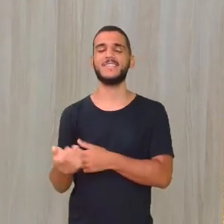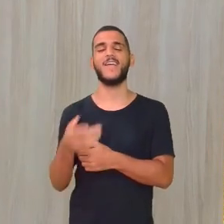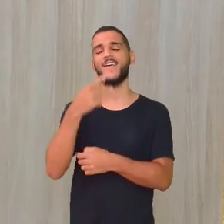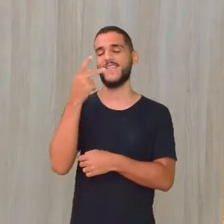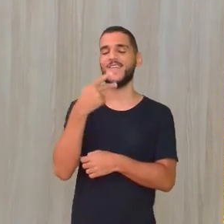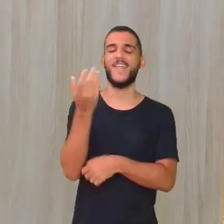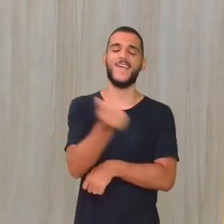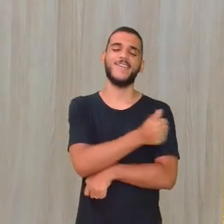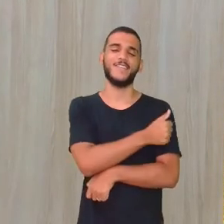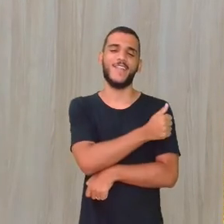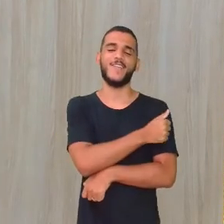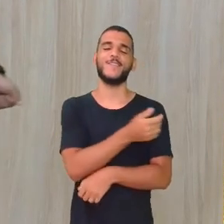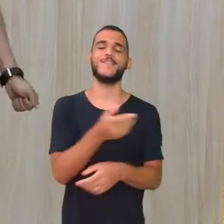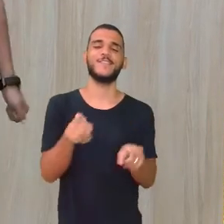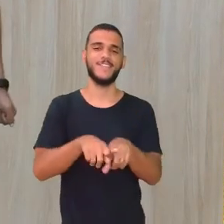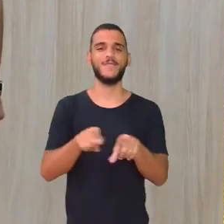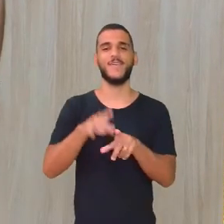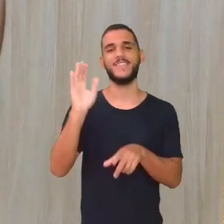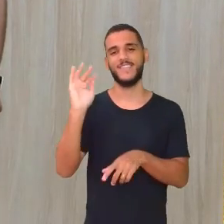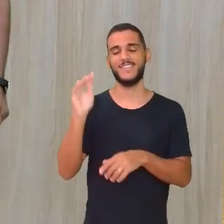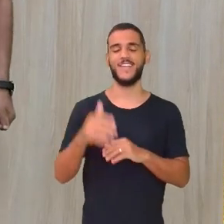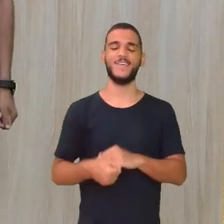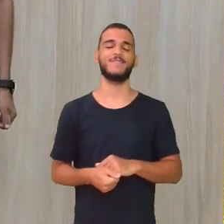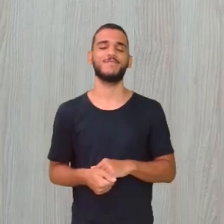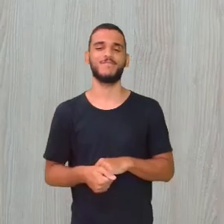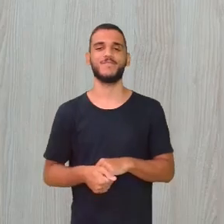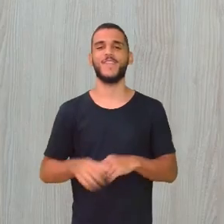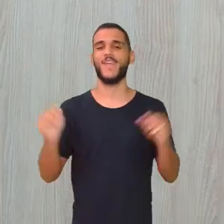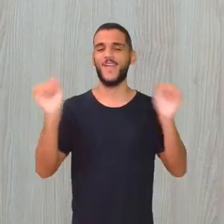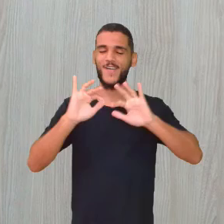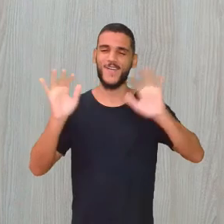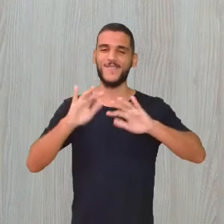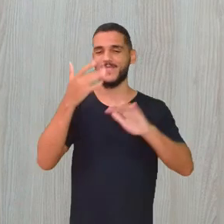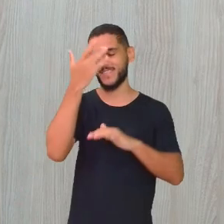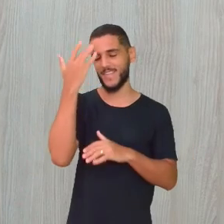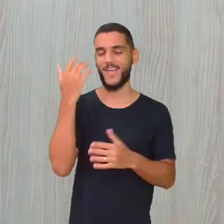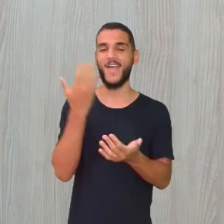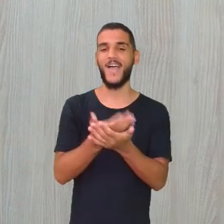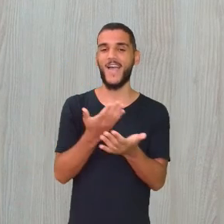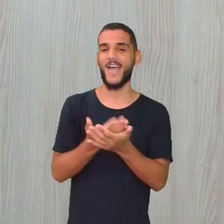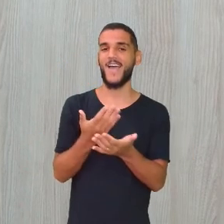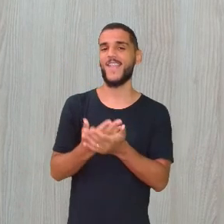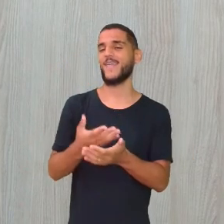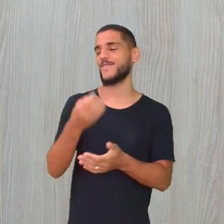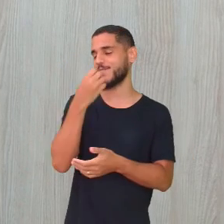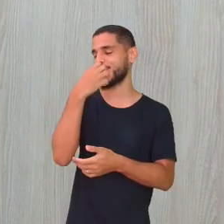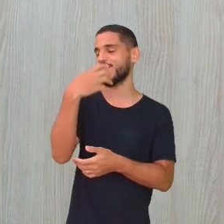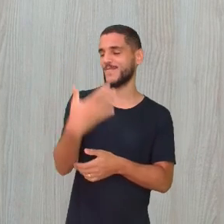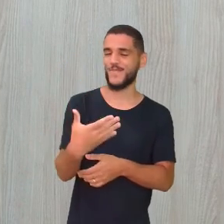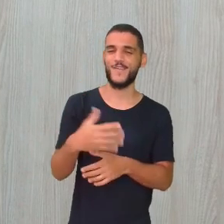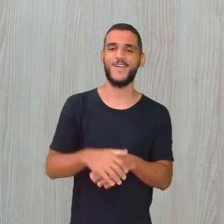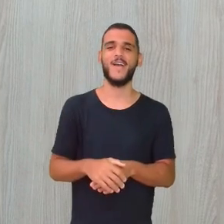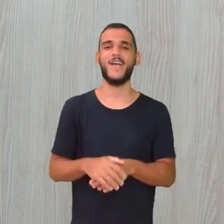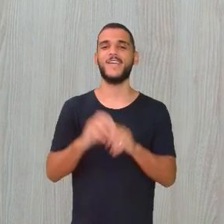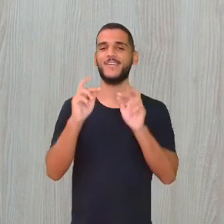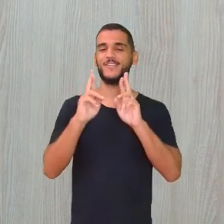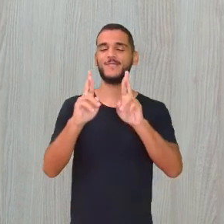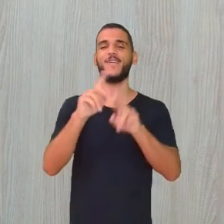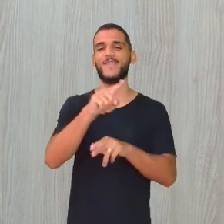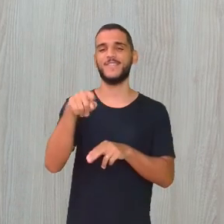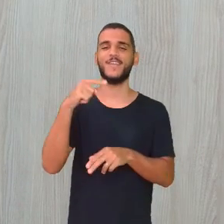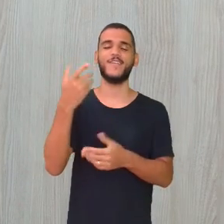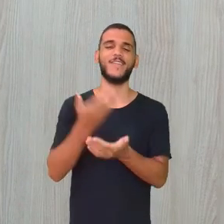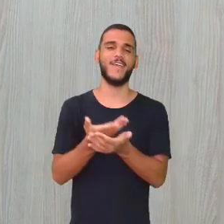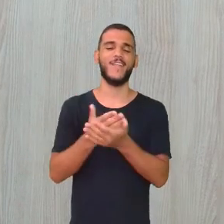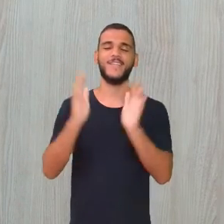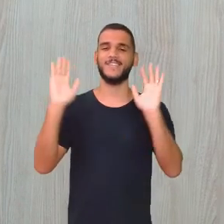Queridos alunos E se despedir deles aí Olá Olá pessoal A aula foi bastante proveitosa Viu? Conto com vocês Na próxima aula